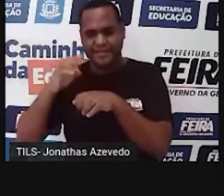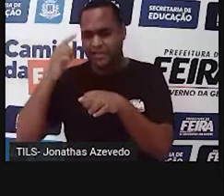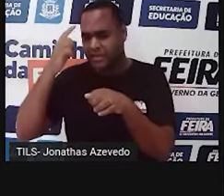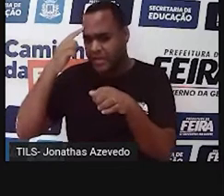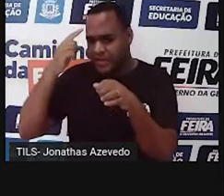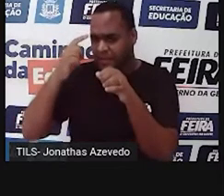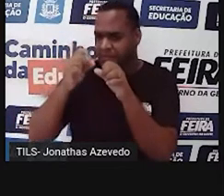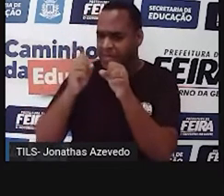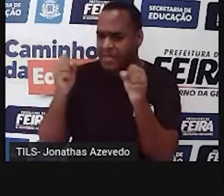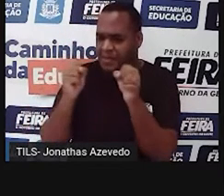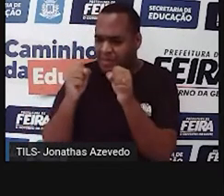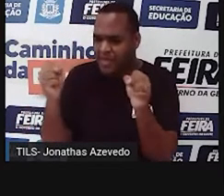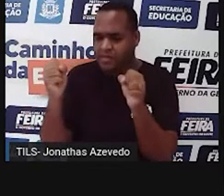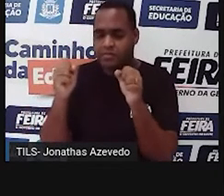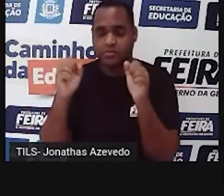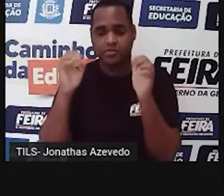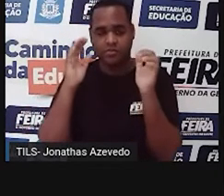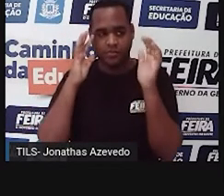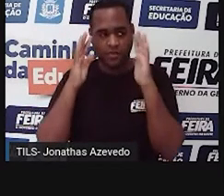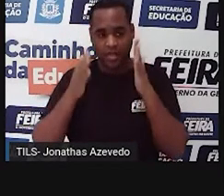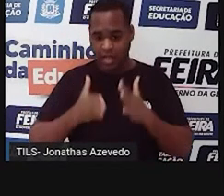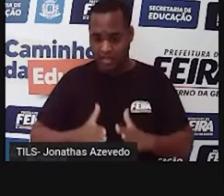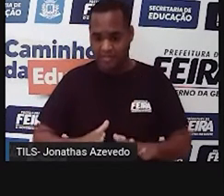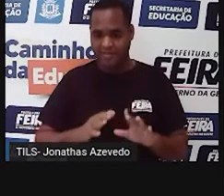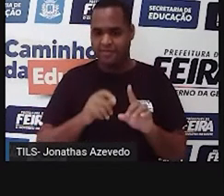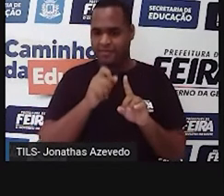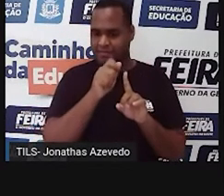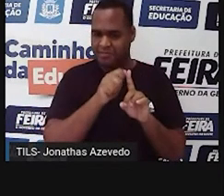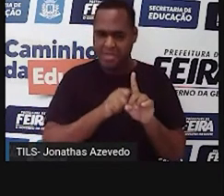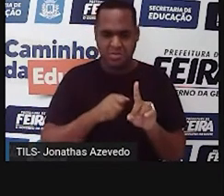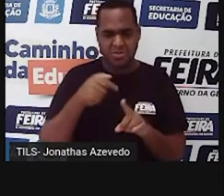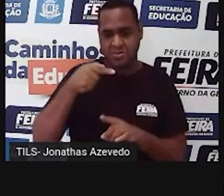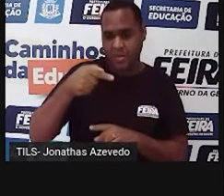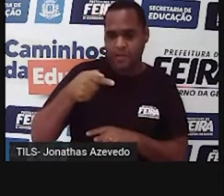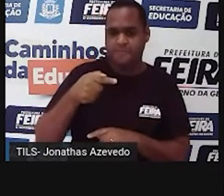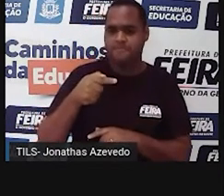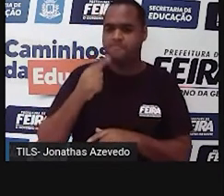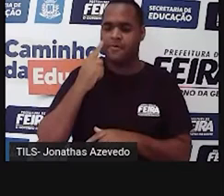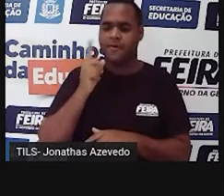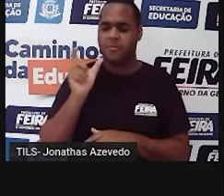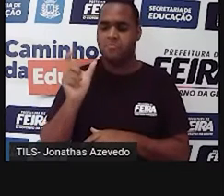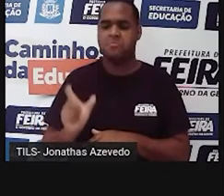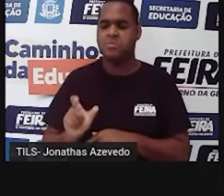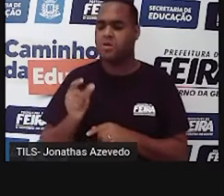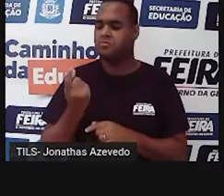segundo o senso comum. Nascido prematuro, mas sem dinheiro para diagnóstico.